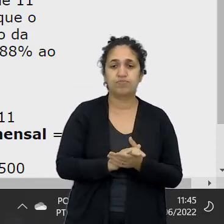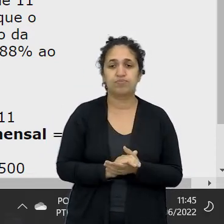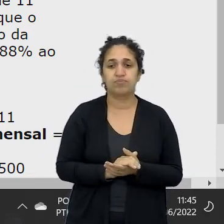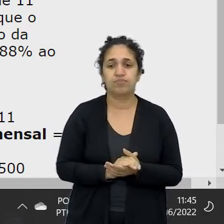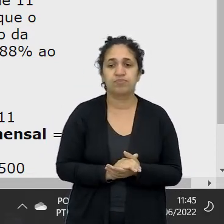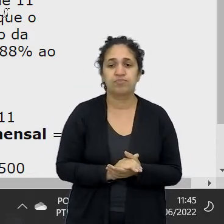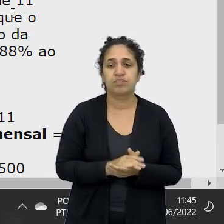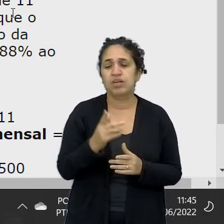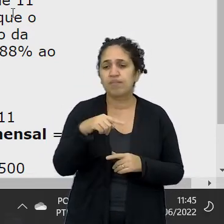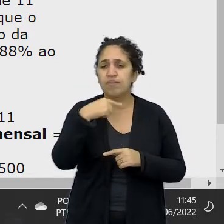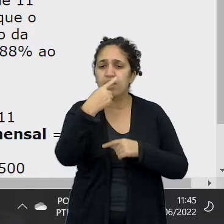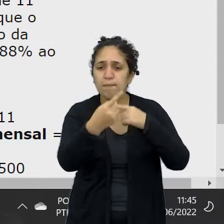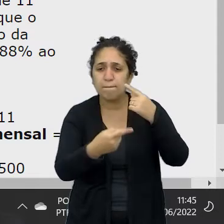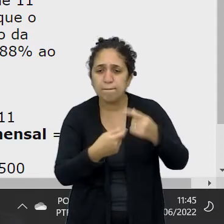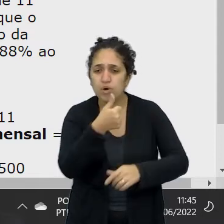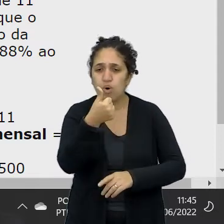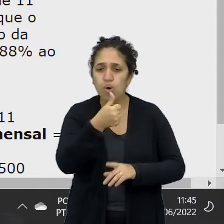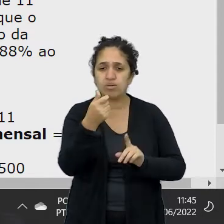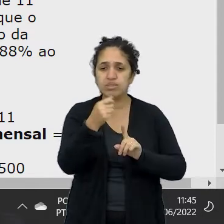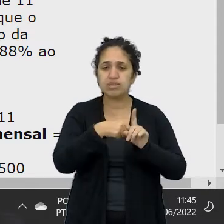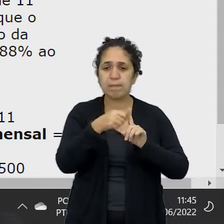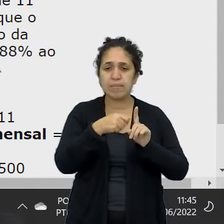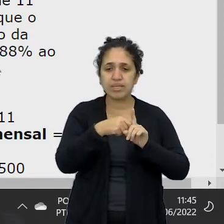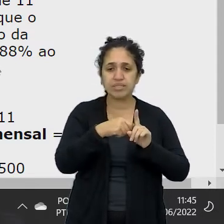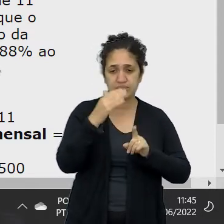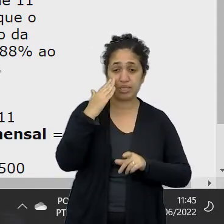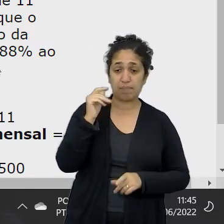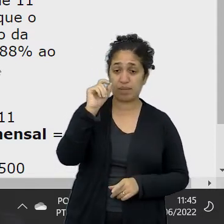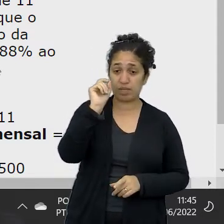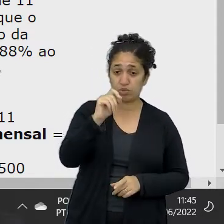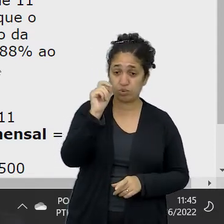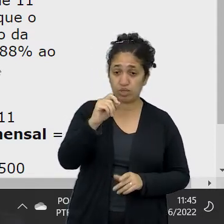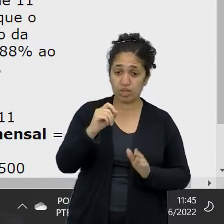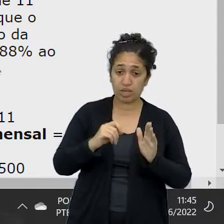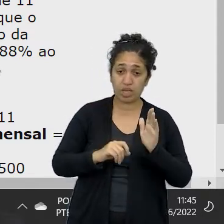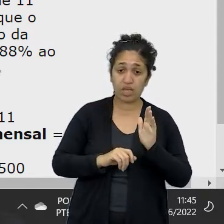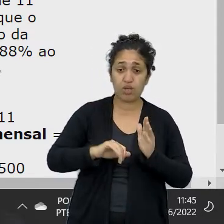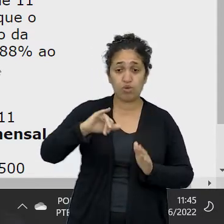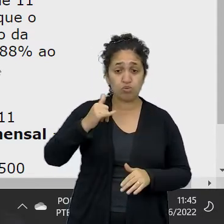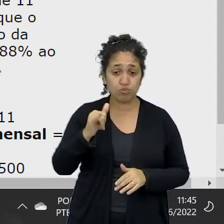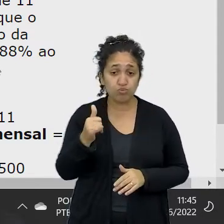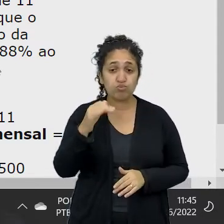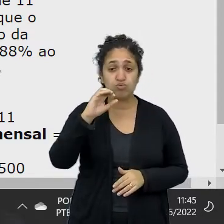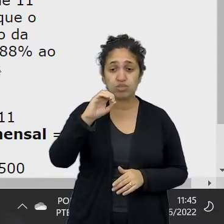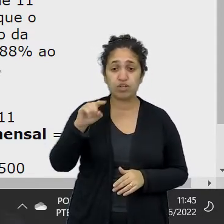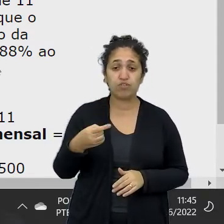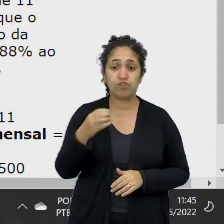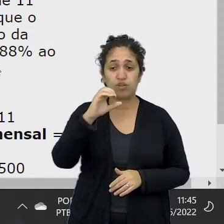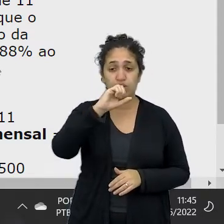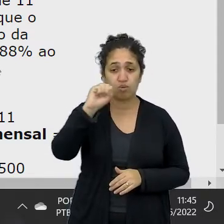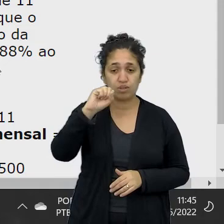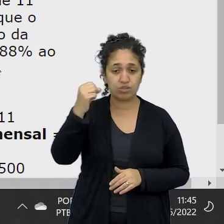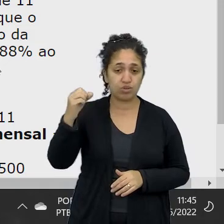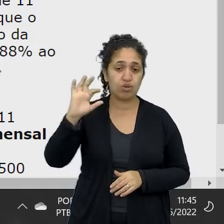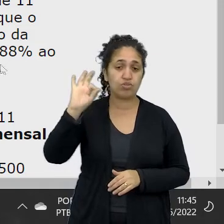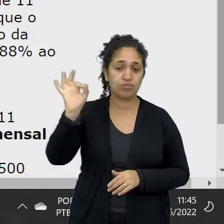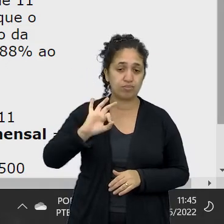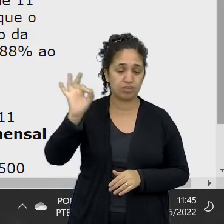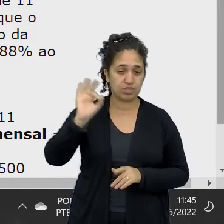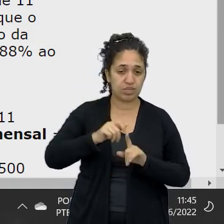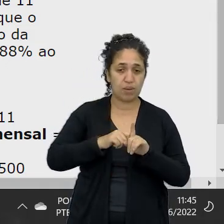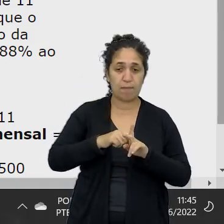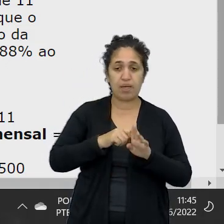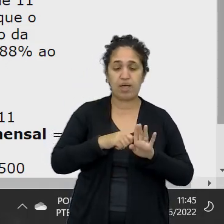obterá num prazo de 11 meses, sabendo que o rendimento é R$,88 ao